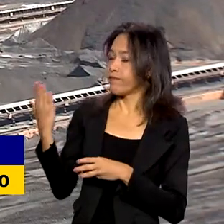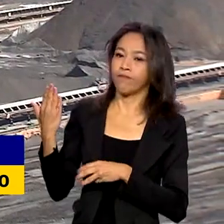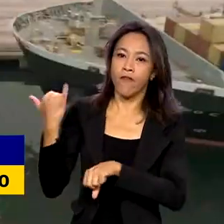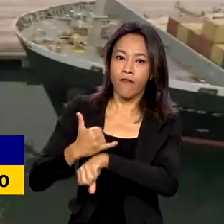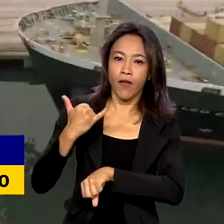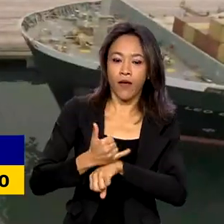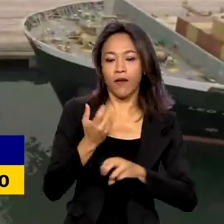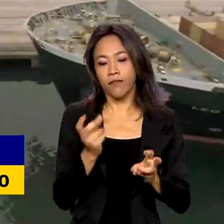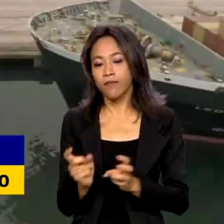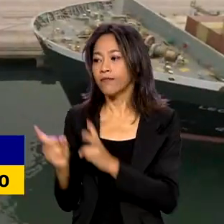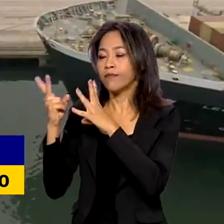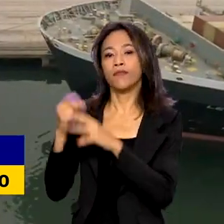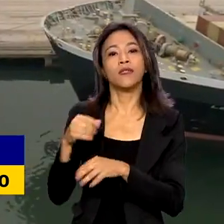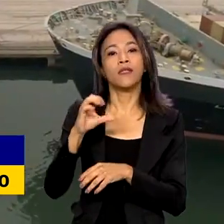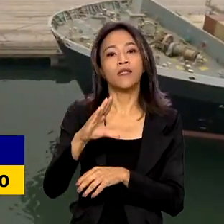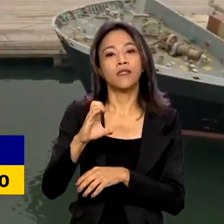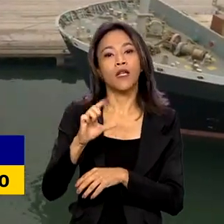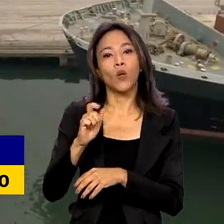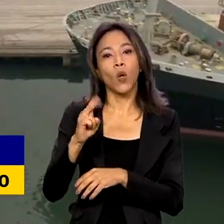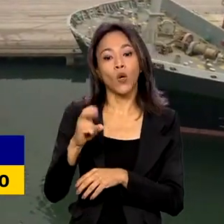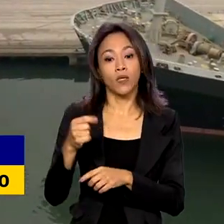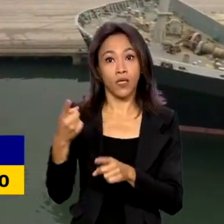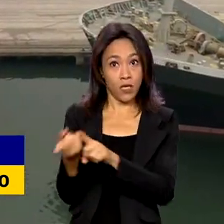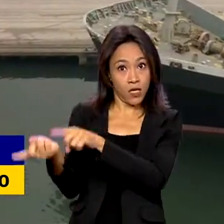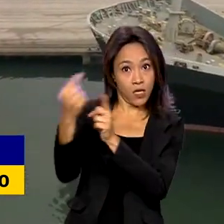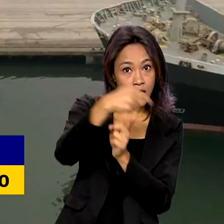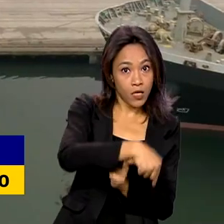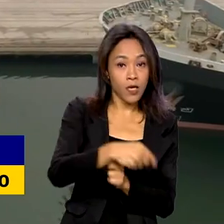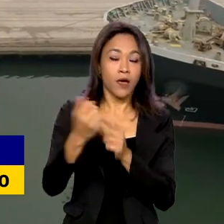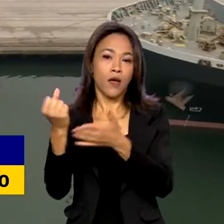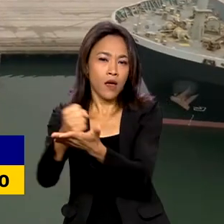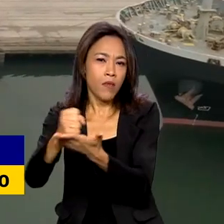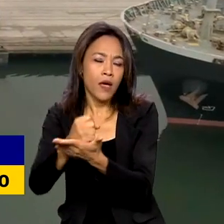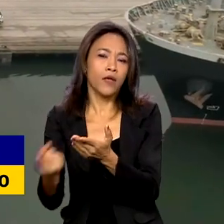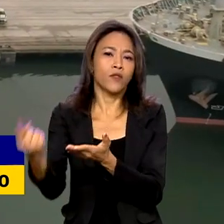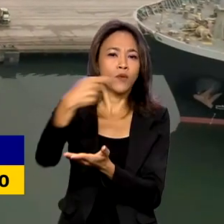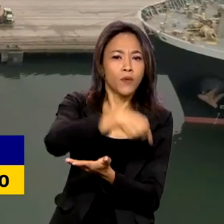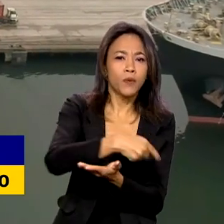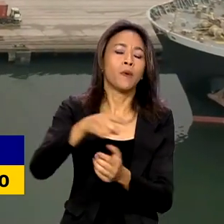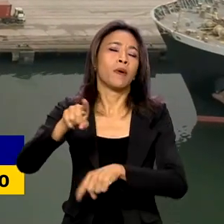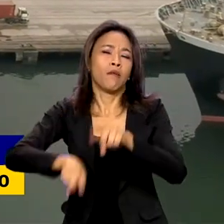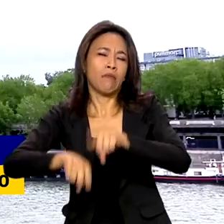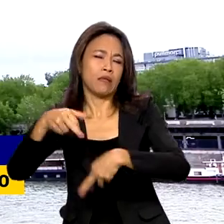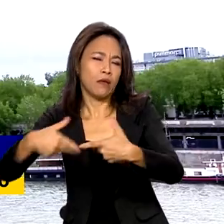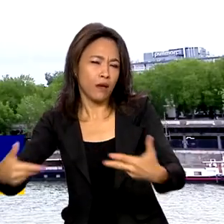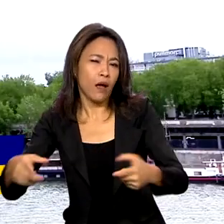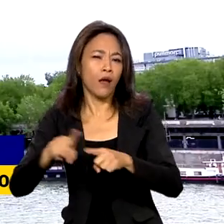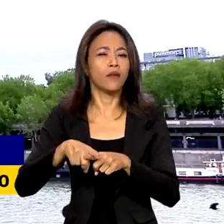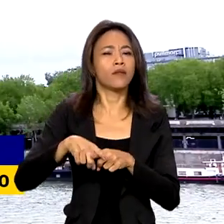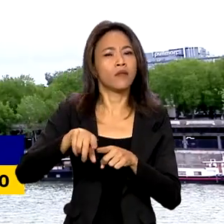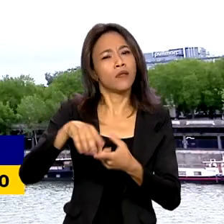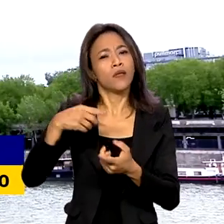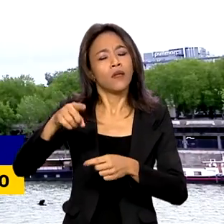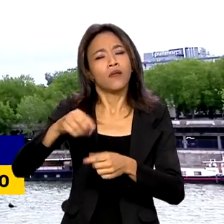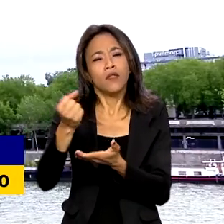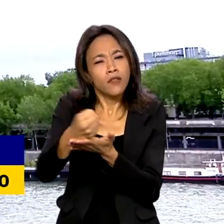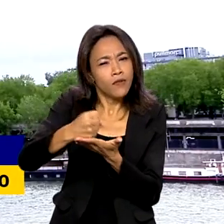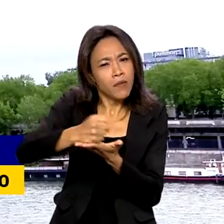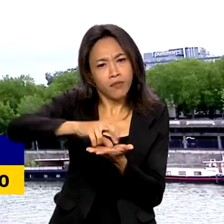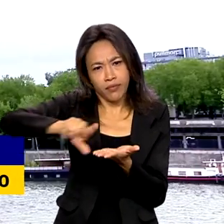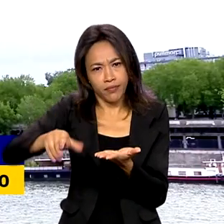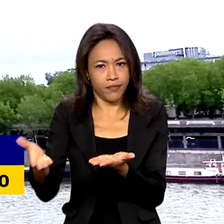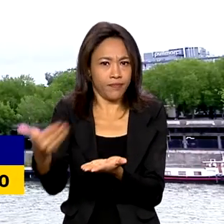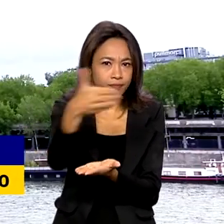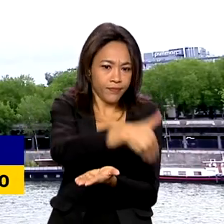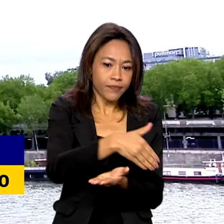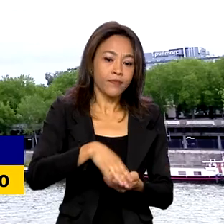celulose. Importa motores, máquinas, medicamentos e produtos farmacêuticos. 30 mil franceses vivem no Brasil